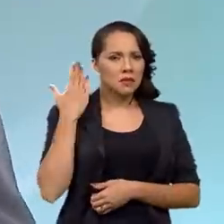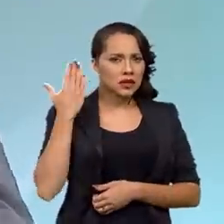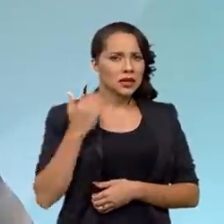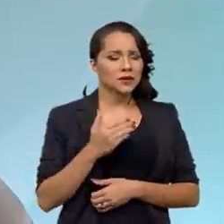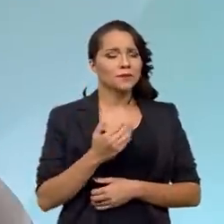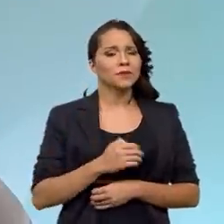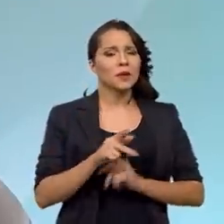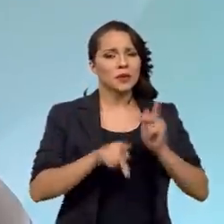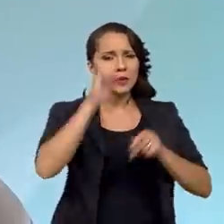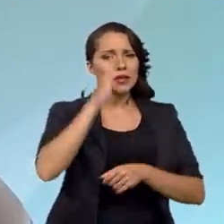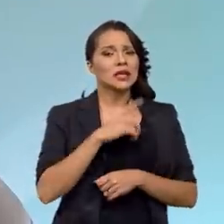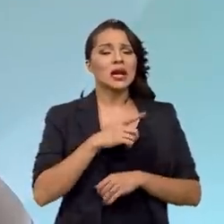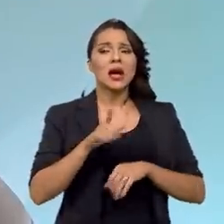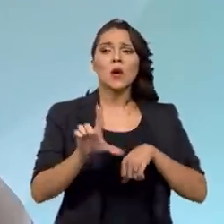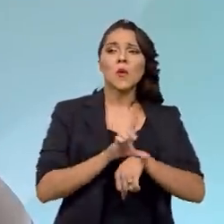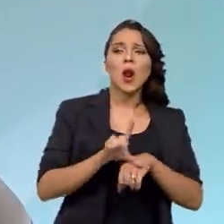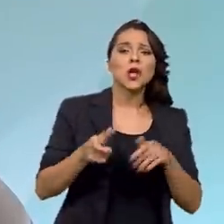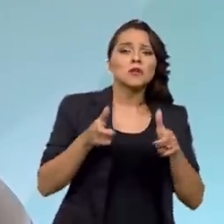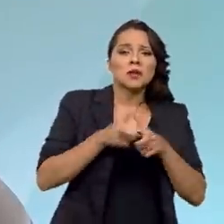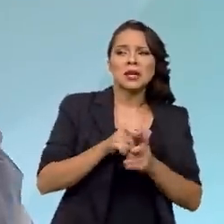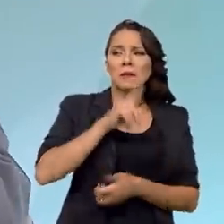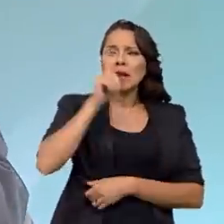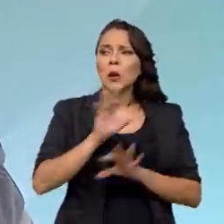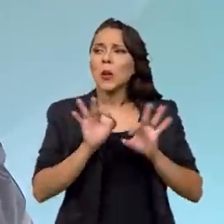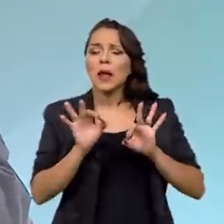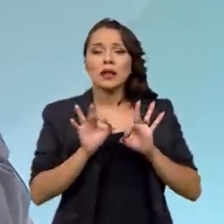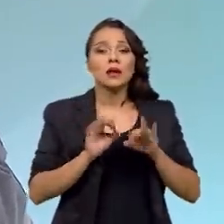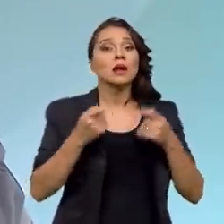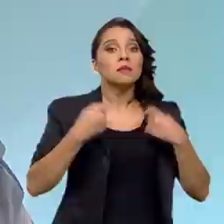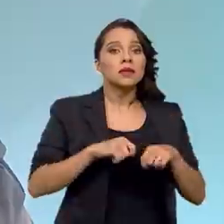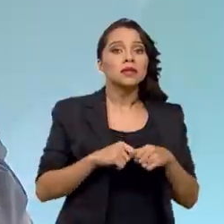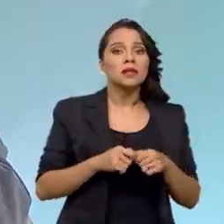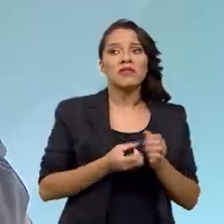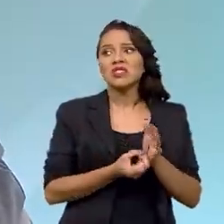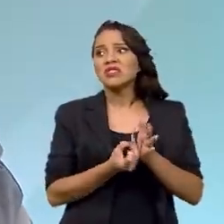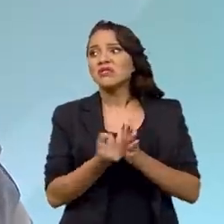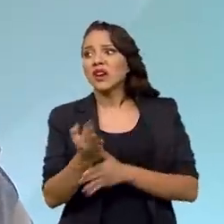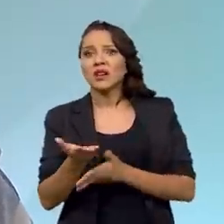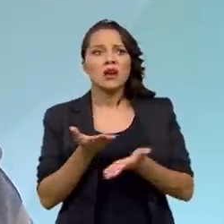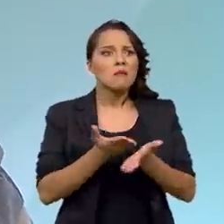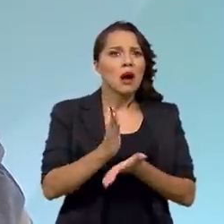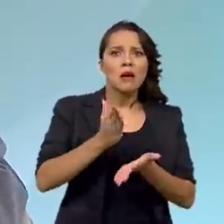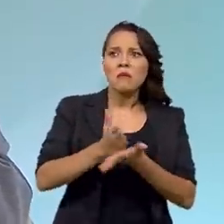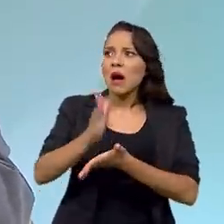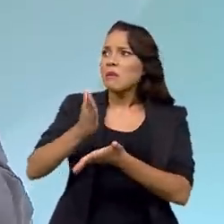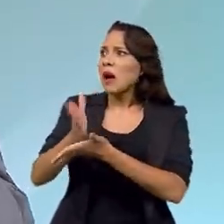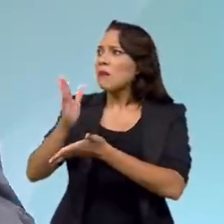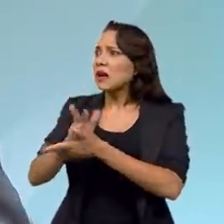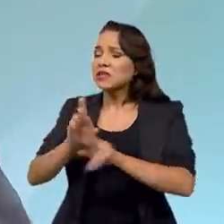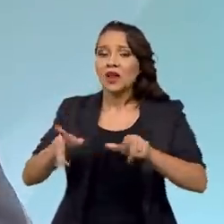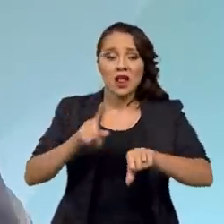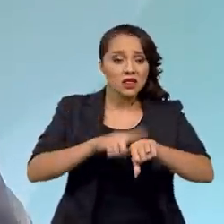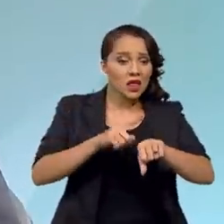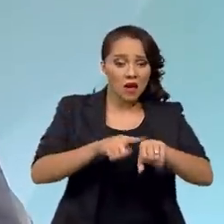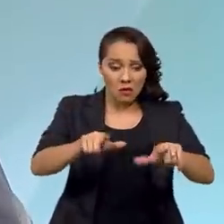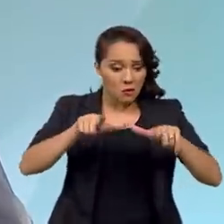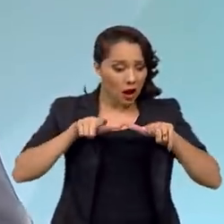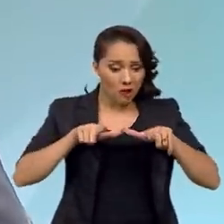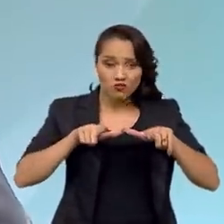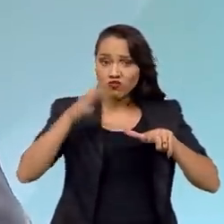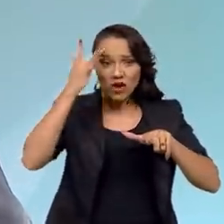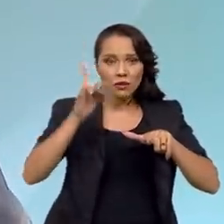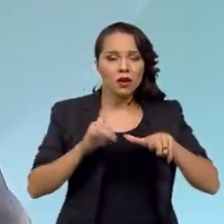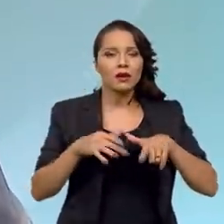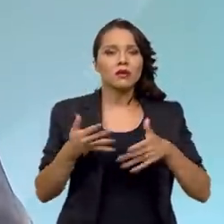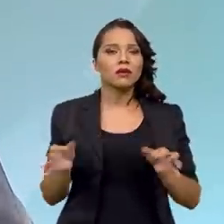loja menor, sem risco nenhum, precisava de vários alvarás, várias licenças, sem prazo para receber. Tudo